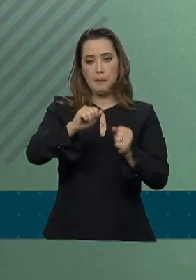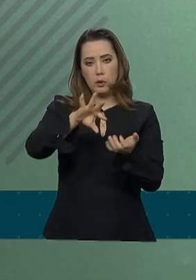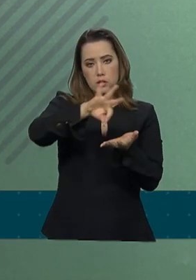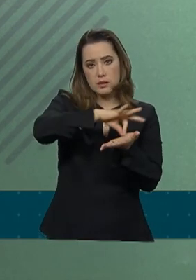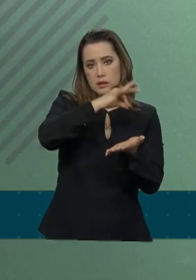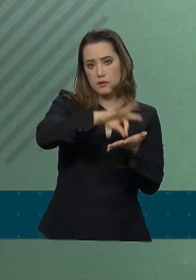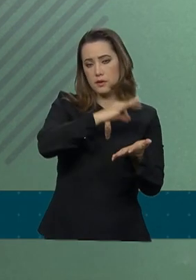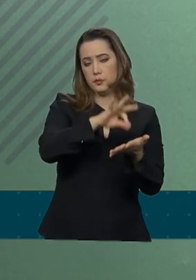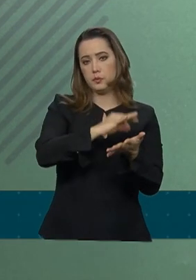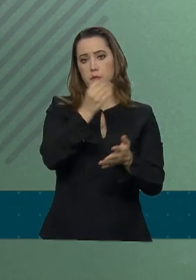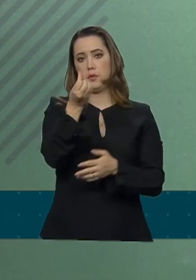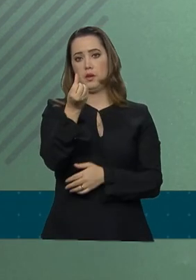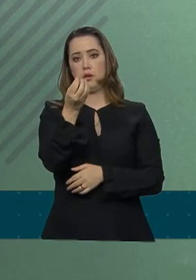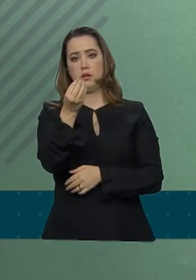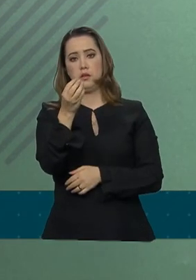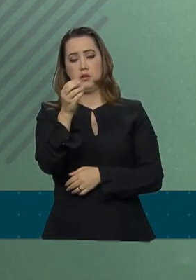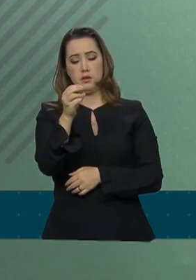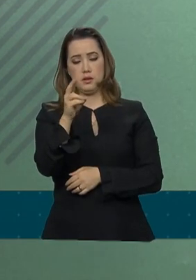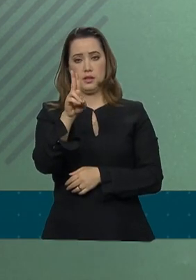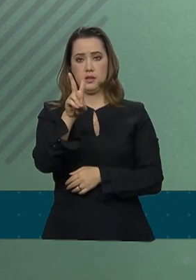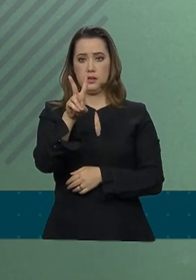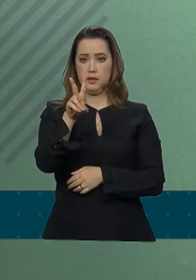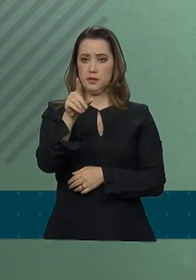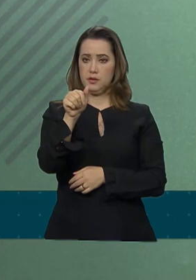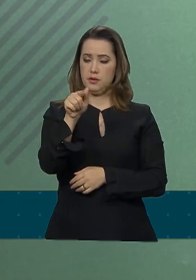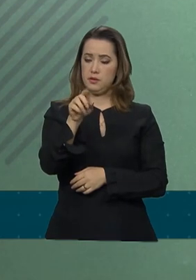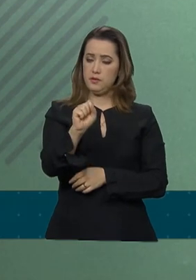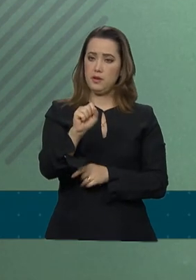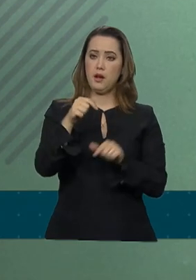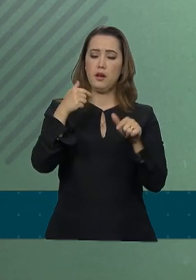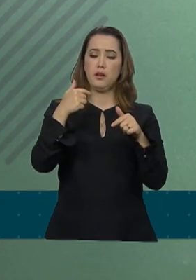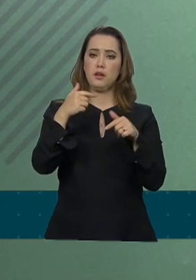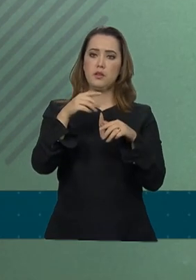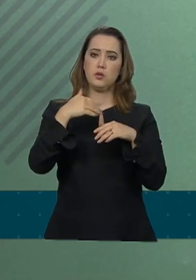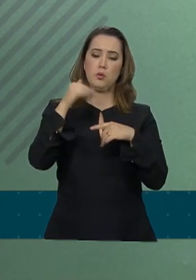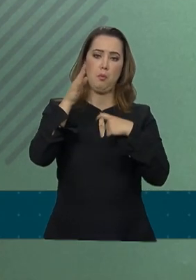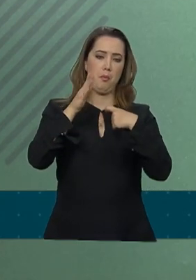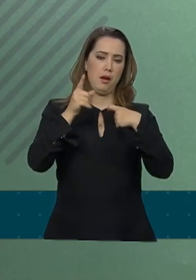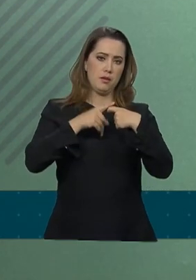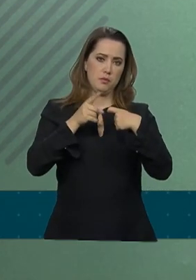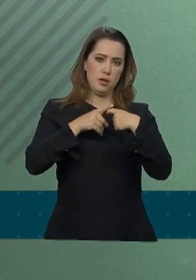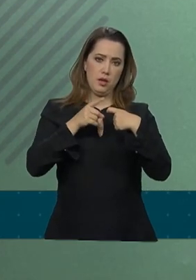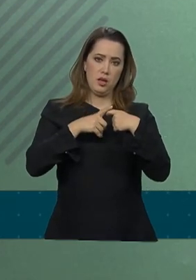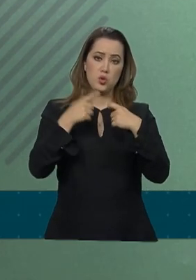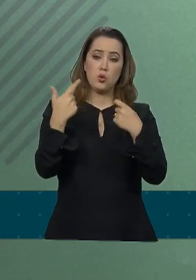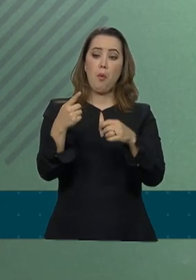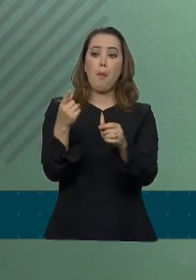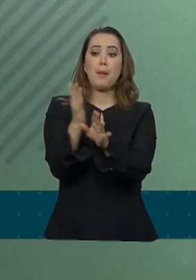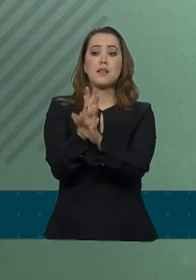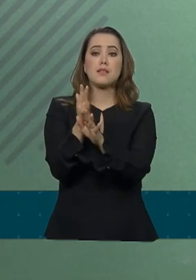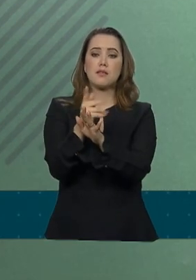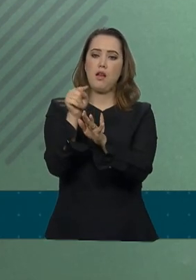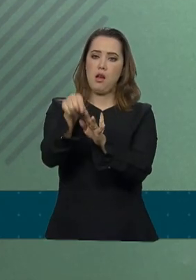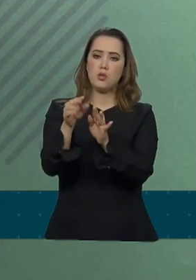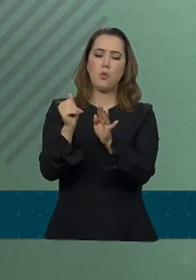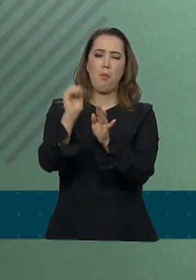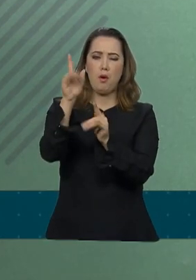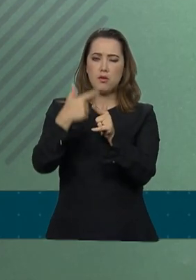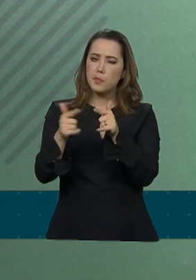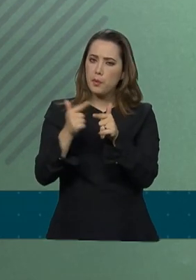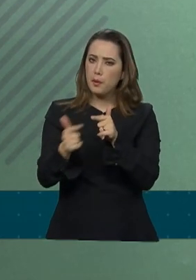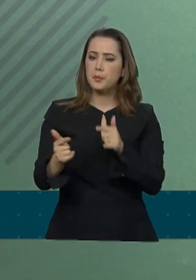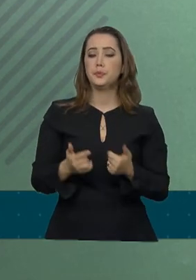vagas do Programa Mais Médicos nos municípios com altos índices de vulnerabilidade.